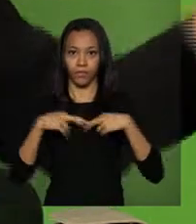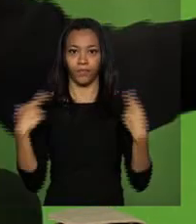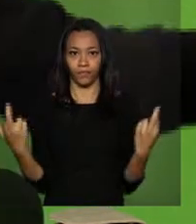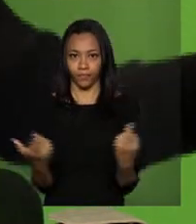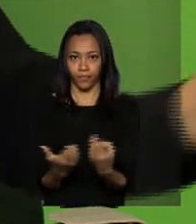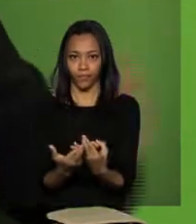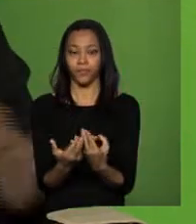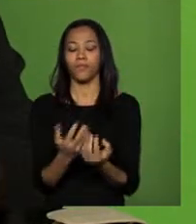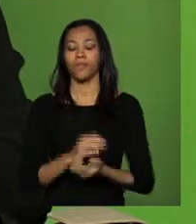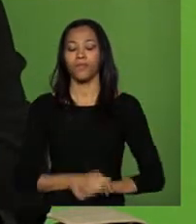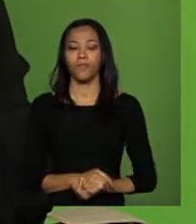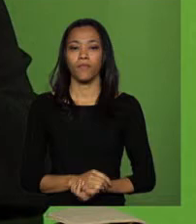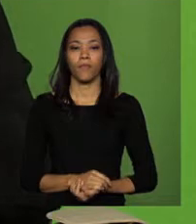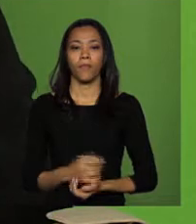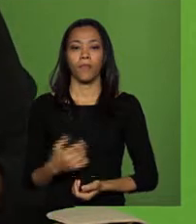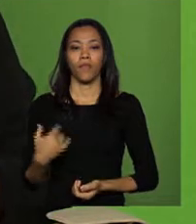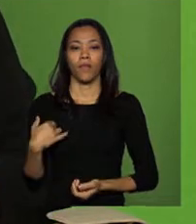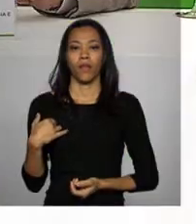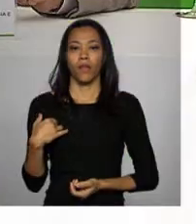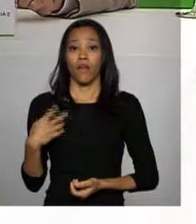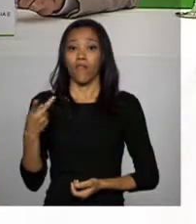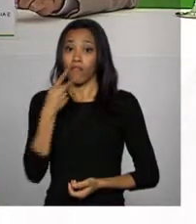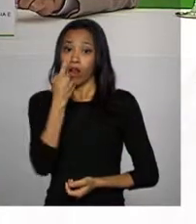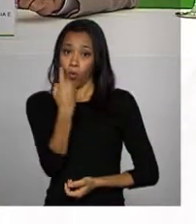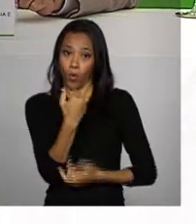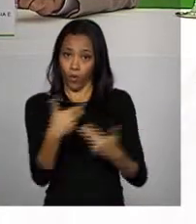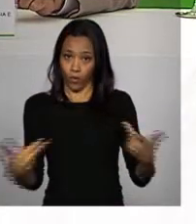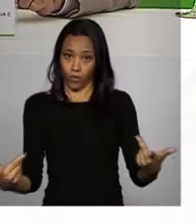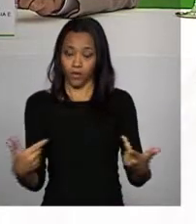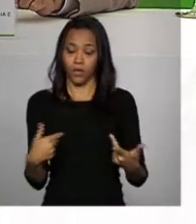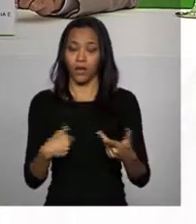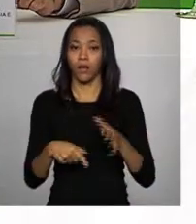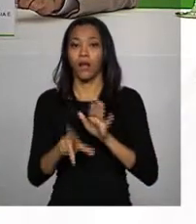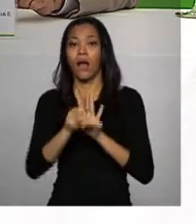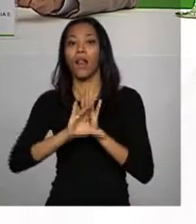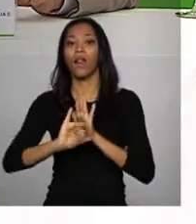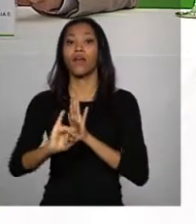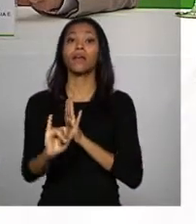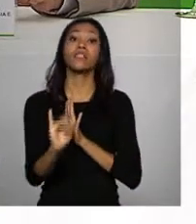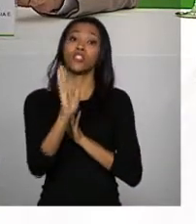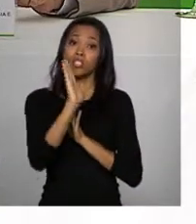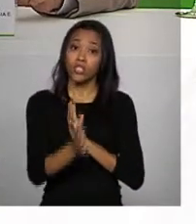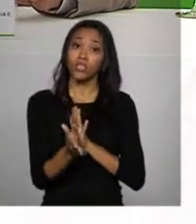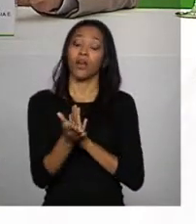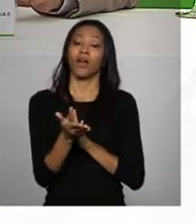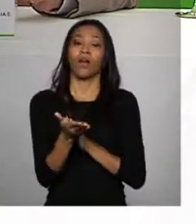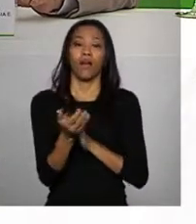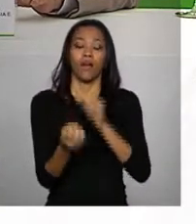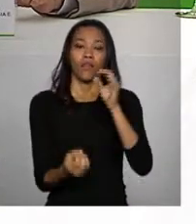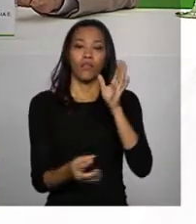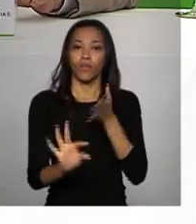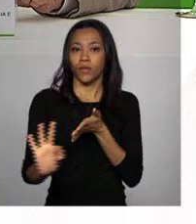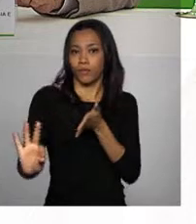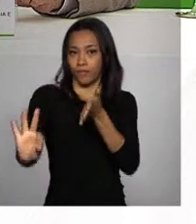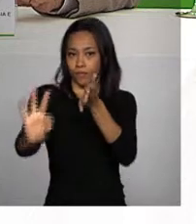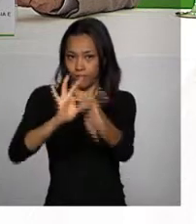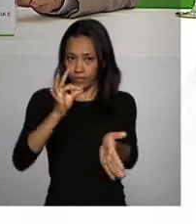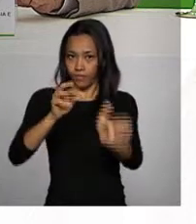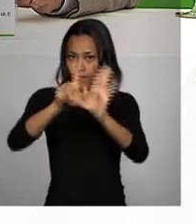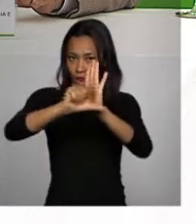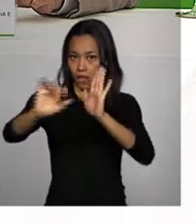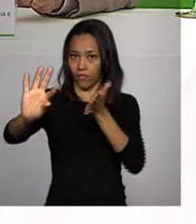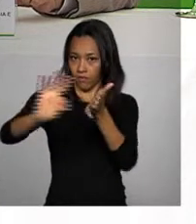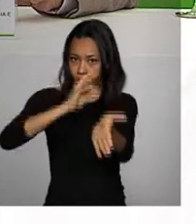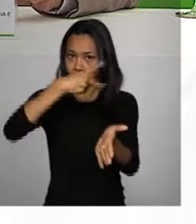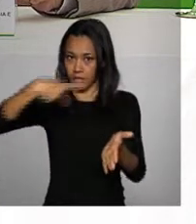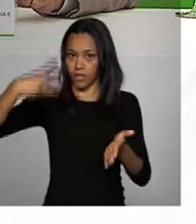É só para destacar que a lei foi sancionada pela Presidente da República, mas a